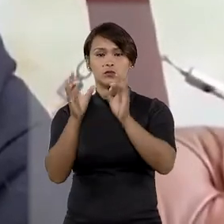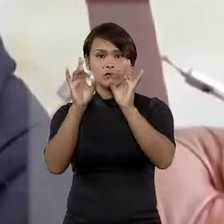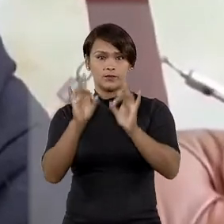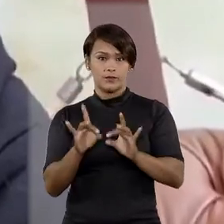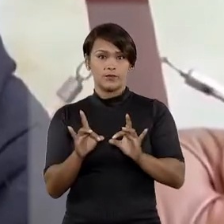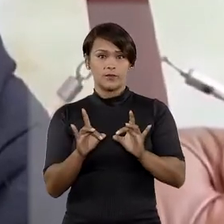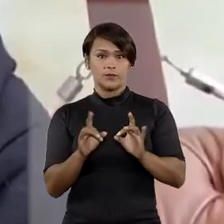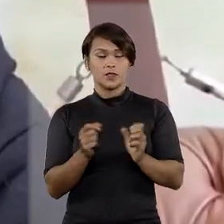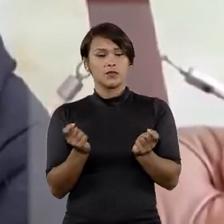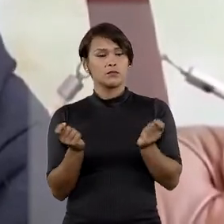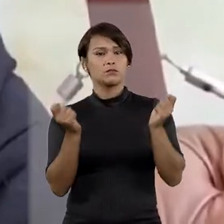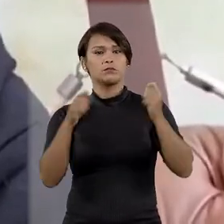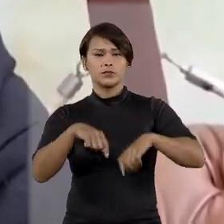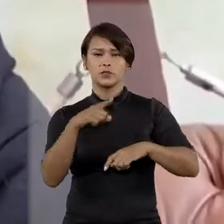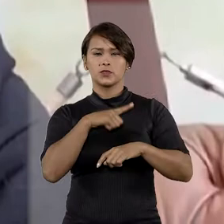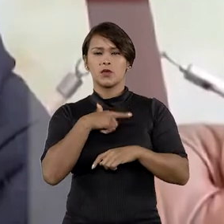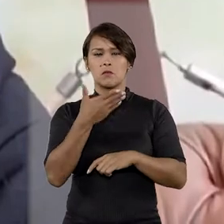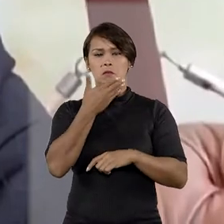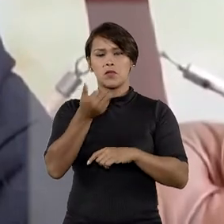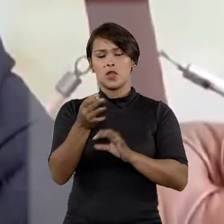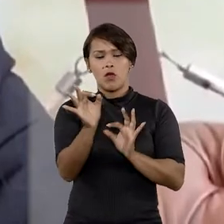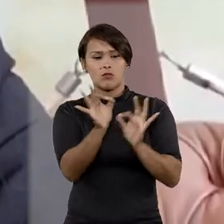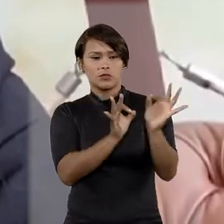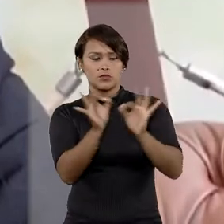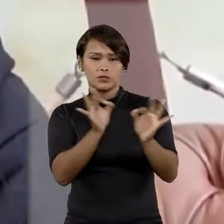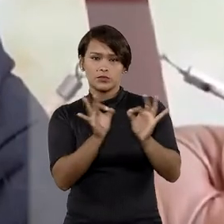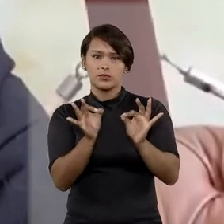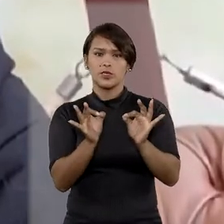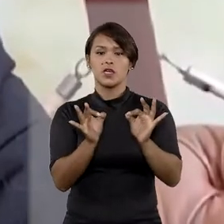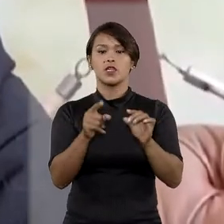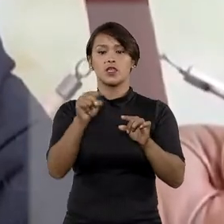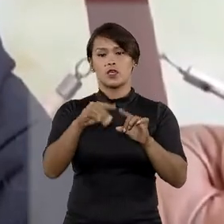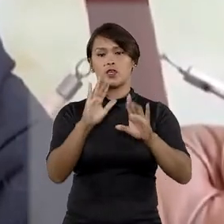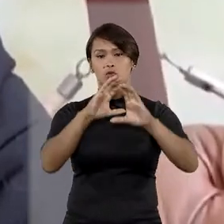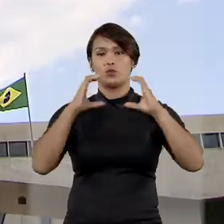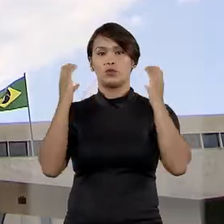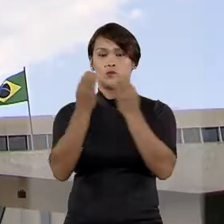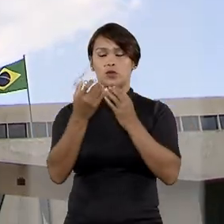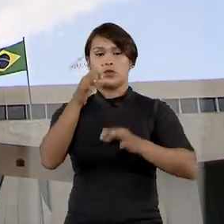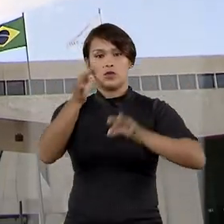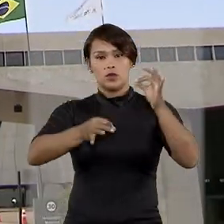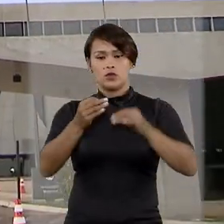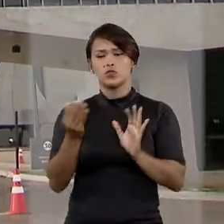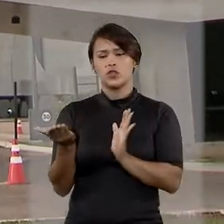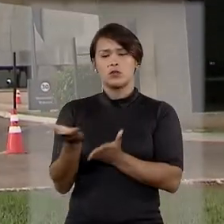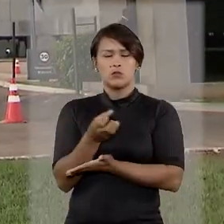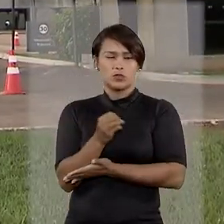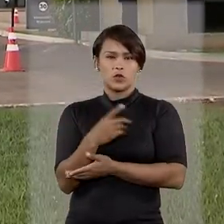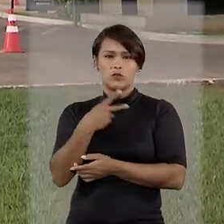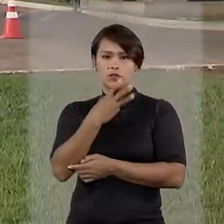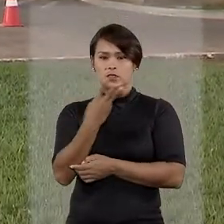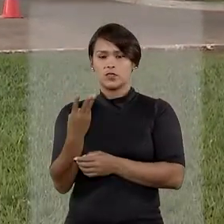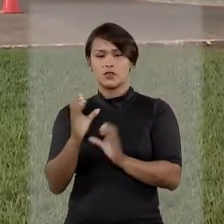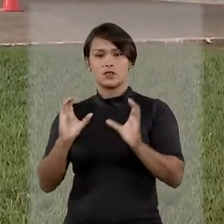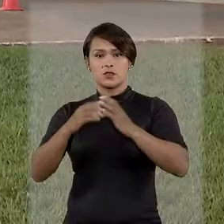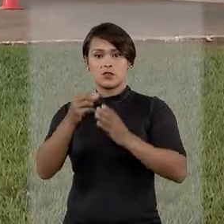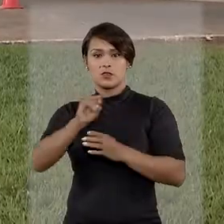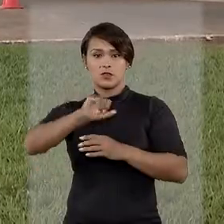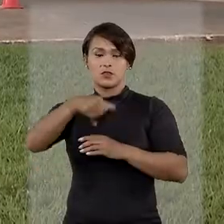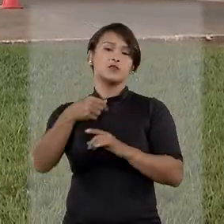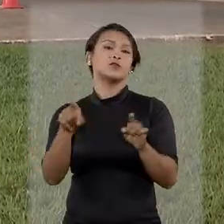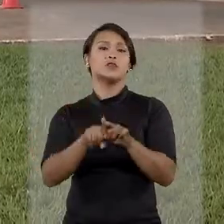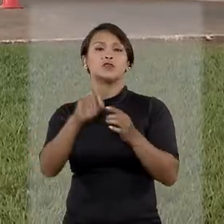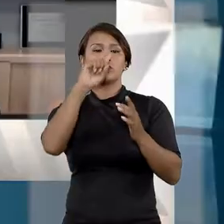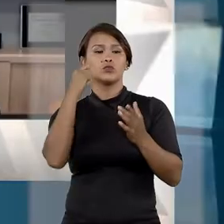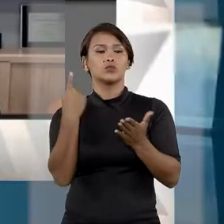exclusiva a fim de que possamos ter uma melhor harmonia no condomínio. Em um julgamento recente, a terceira turma do STJ